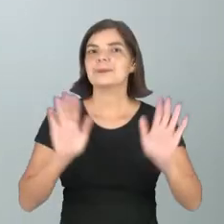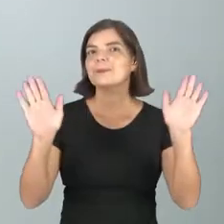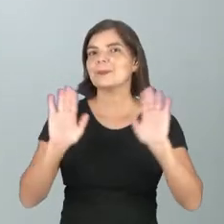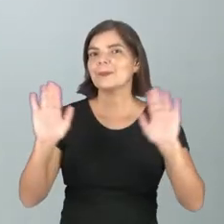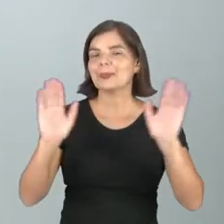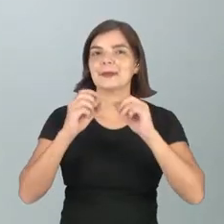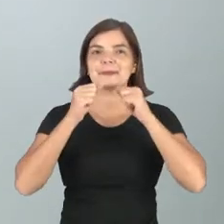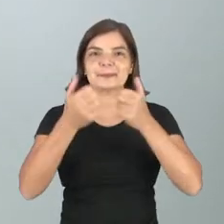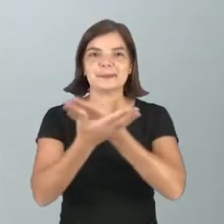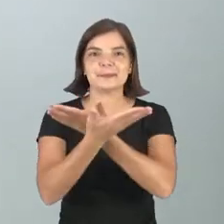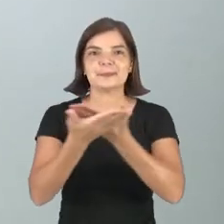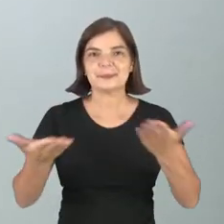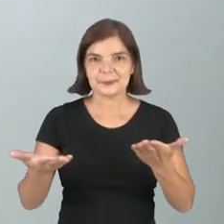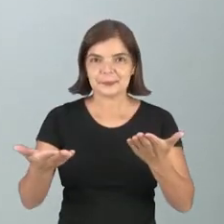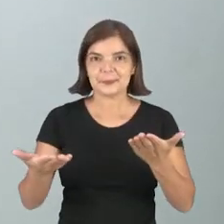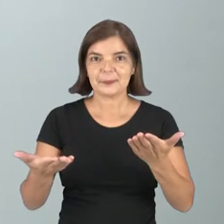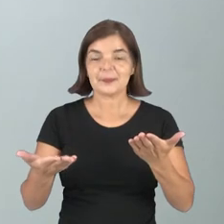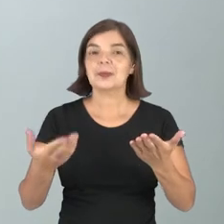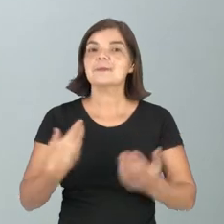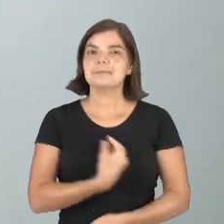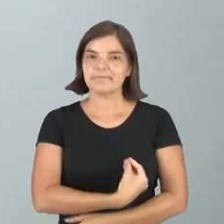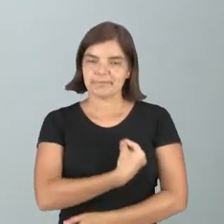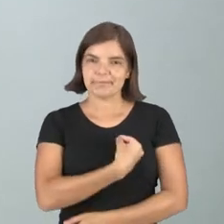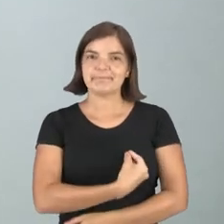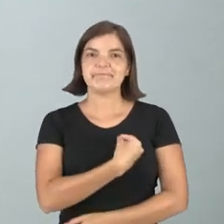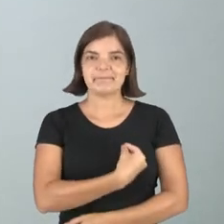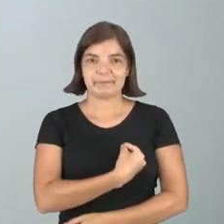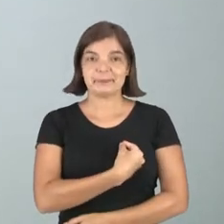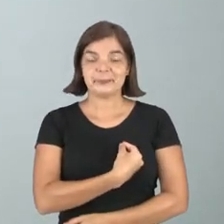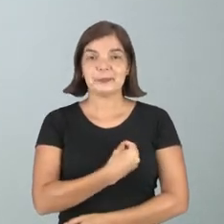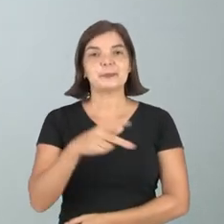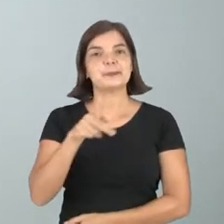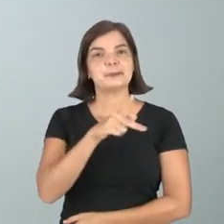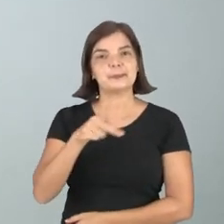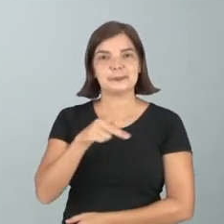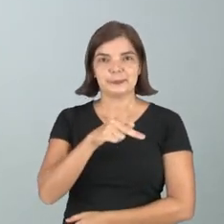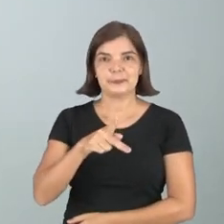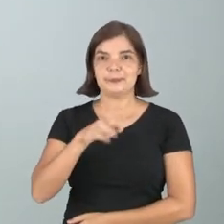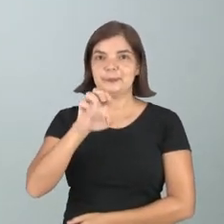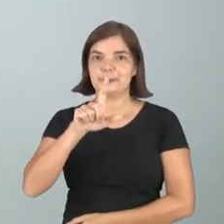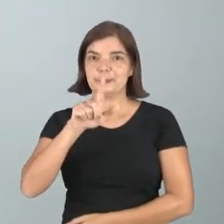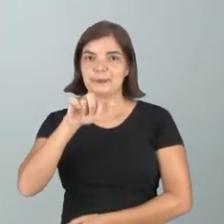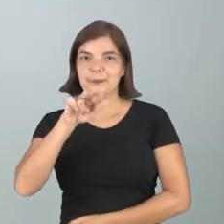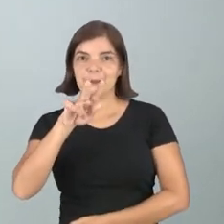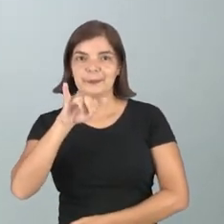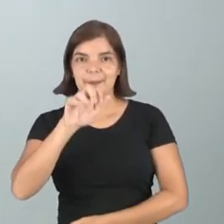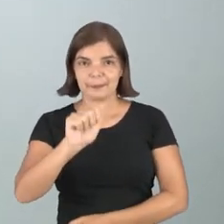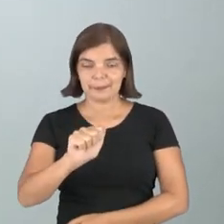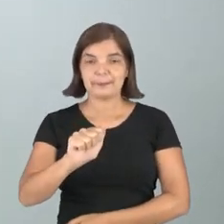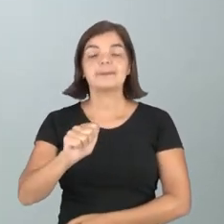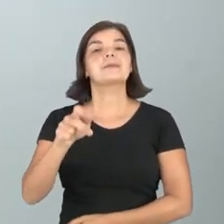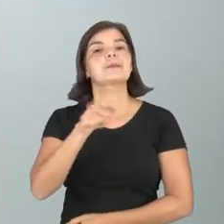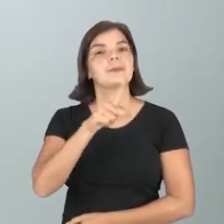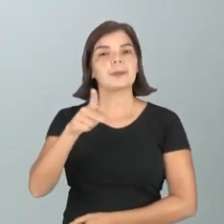Olá, tudo bem com vocês? Estou aqui mais uma vez, sou a professora Elívia Soares, professora de